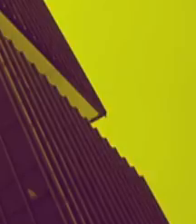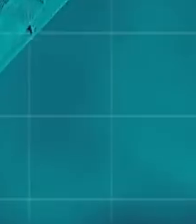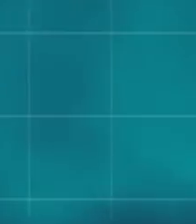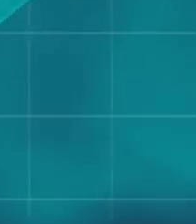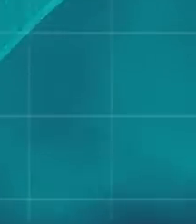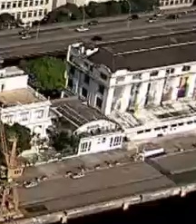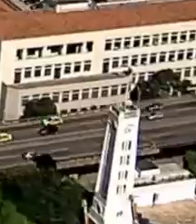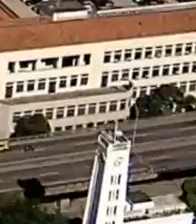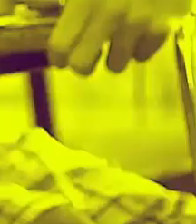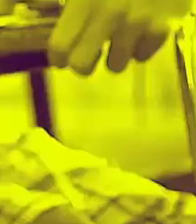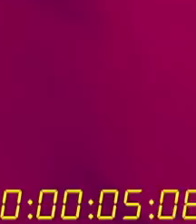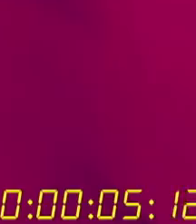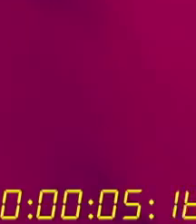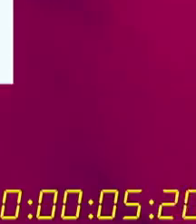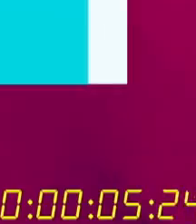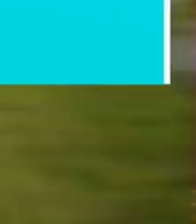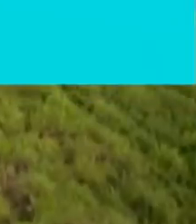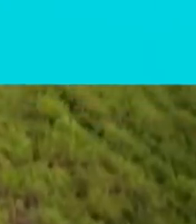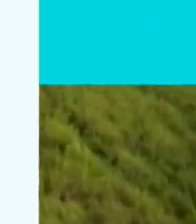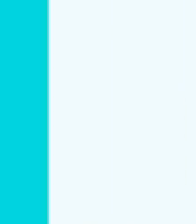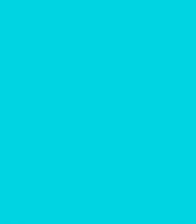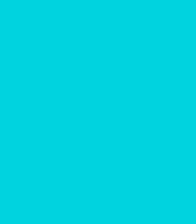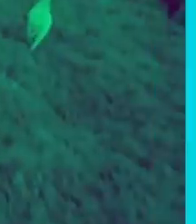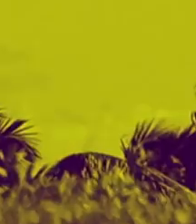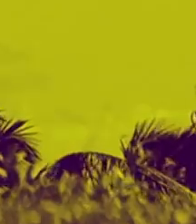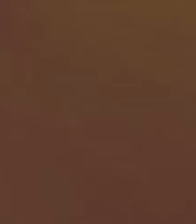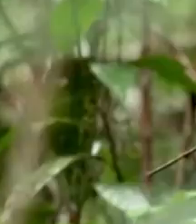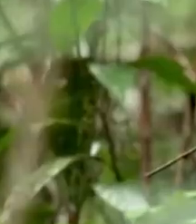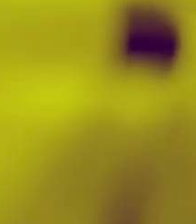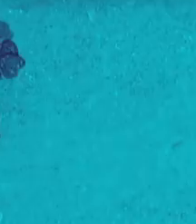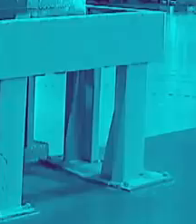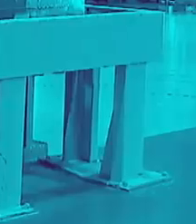Uma boa tarde para e com a na NBR.